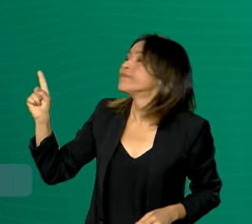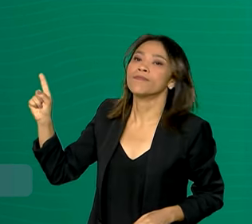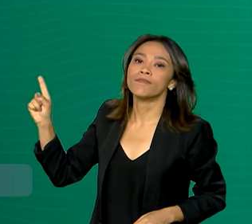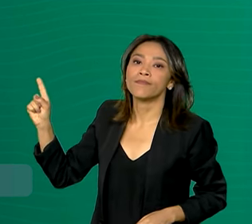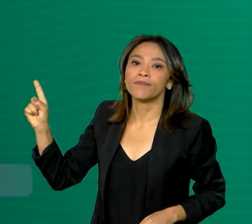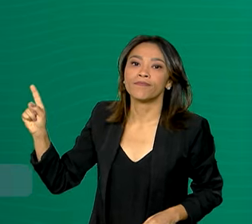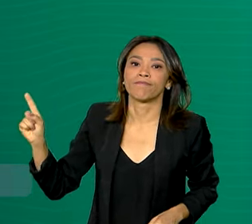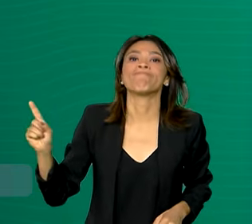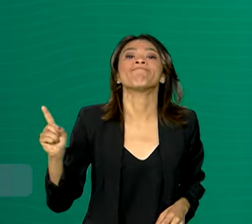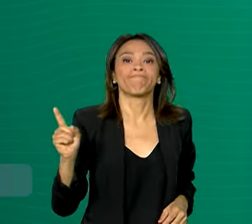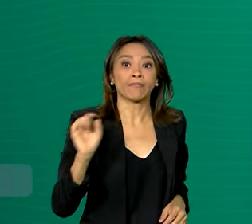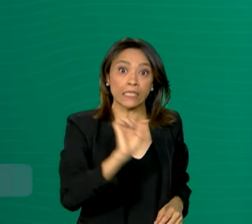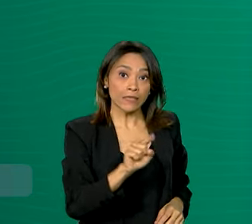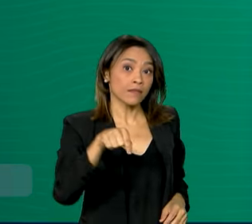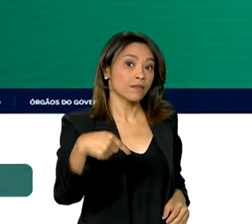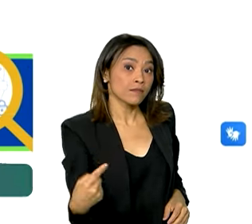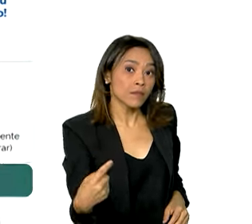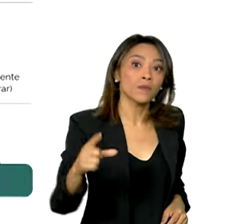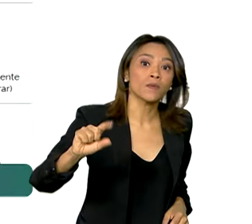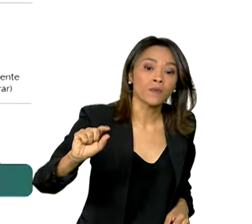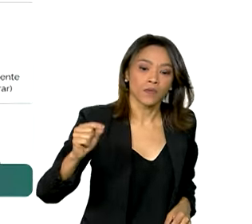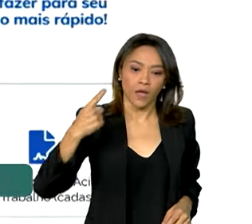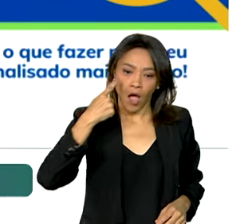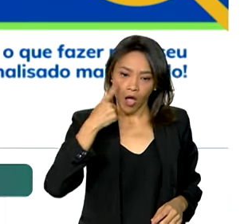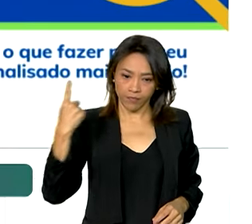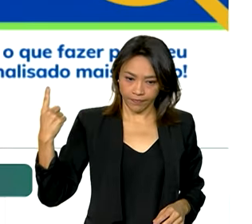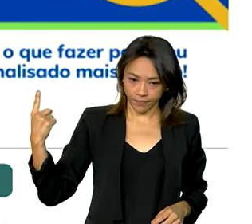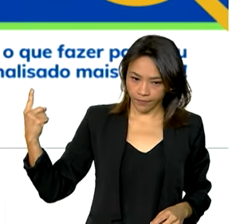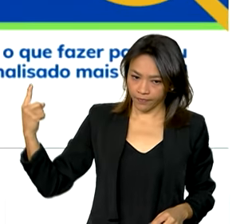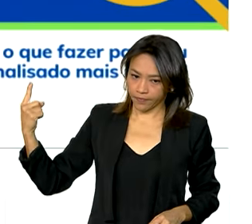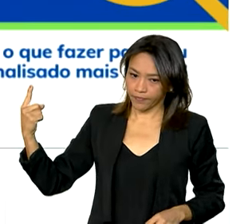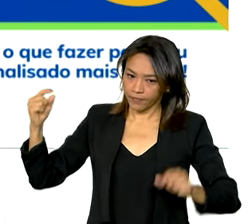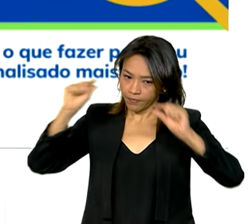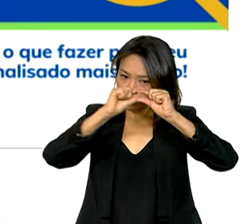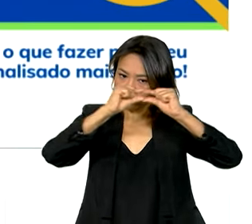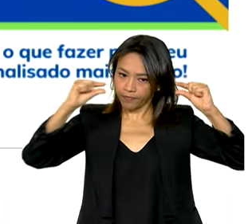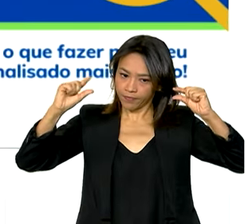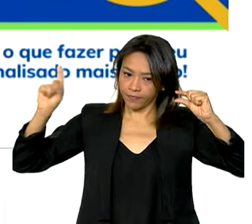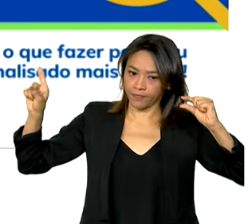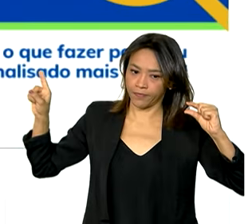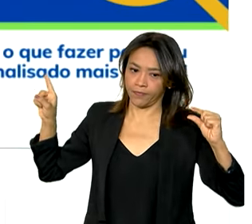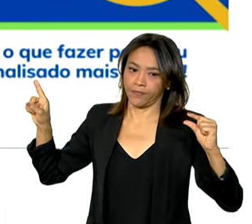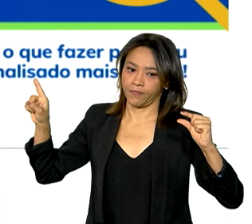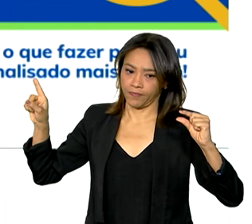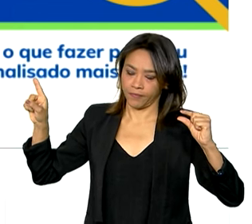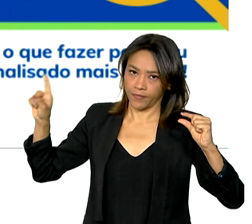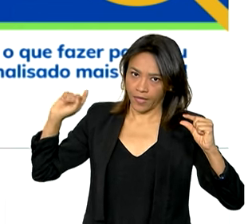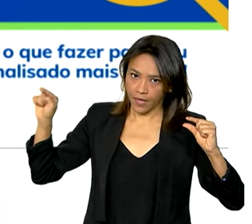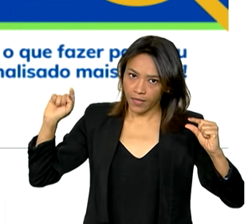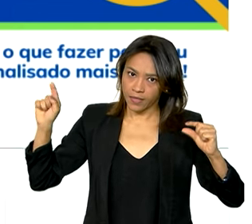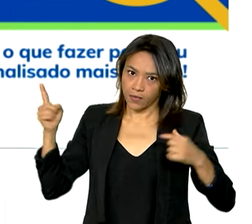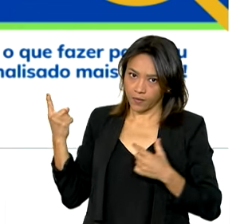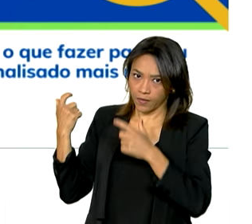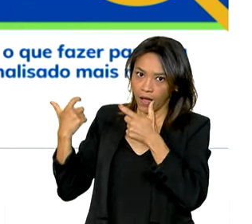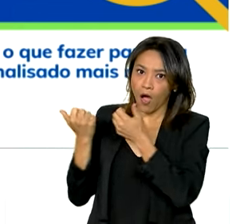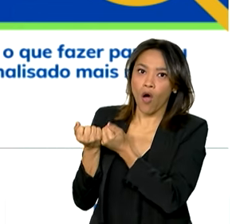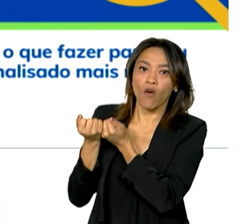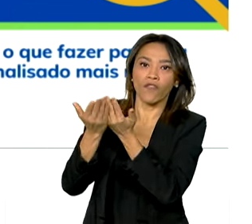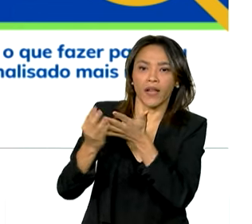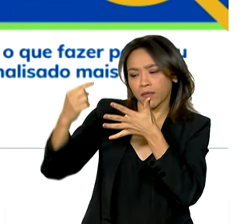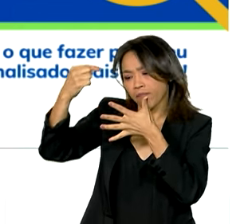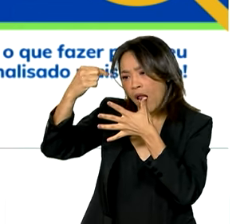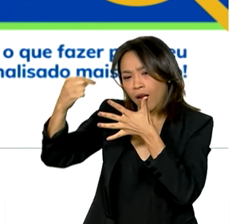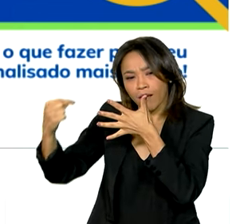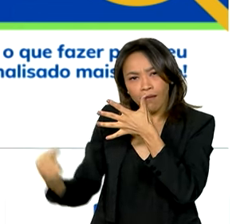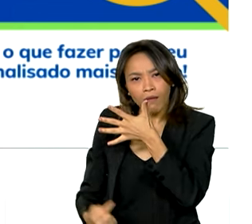INSS. Em seguida, a porta de acesso é o gov.br, o espaço dos serviços ofertados